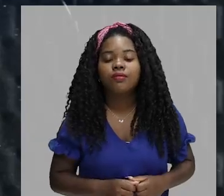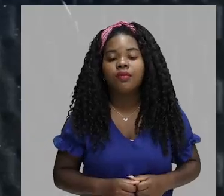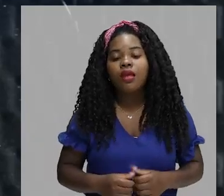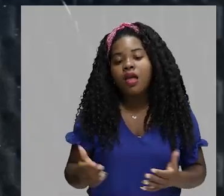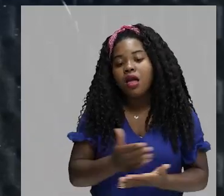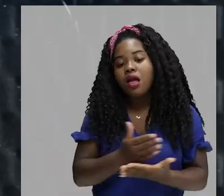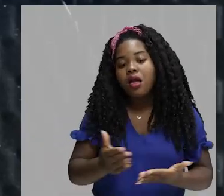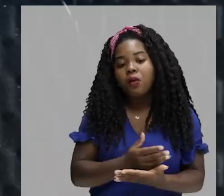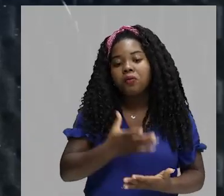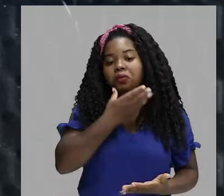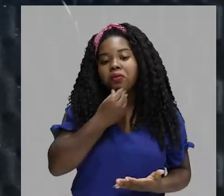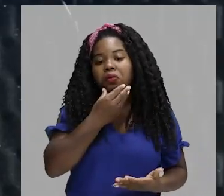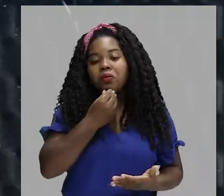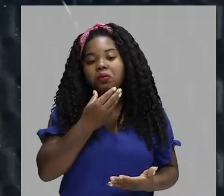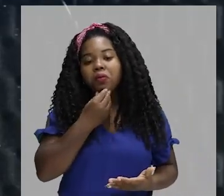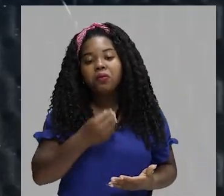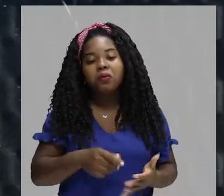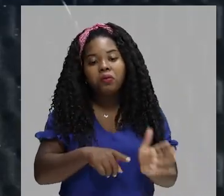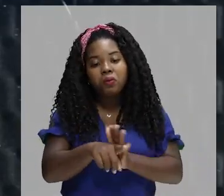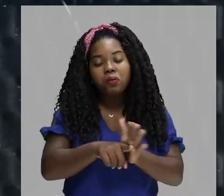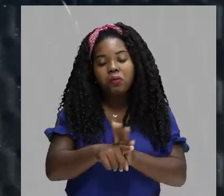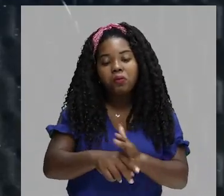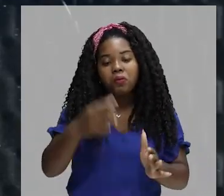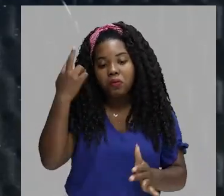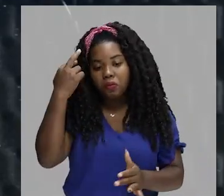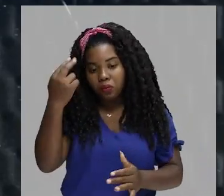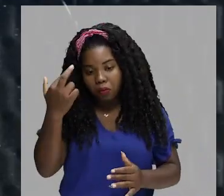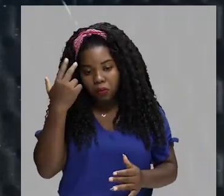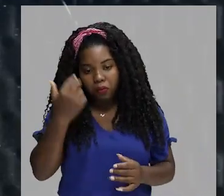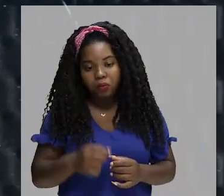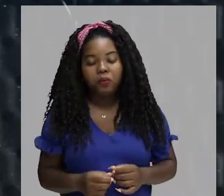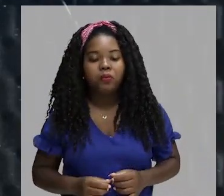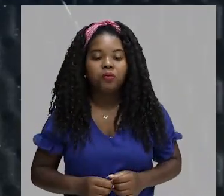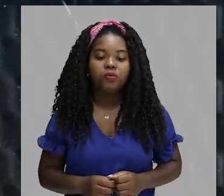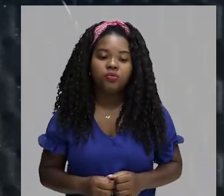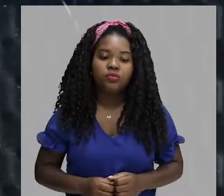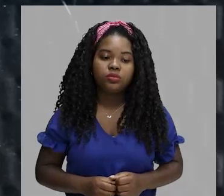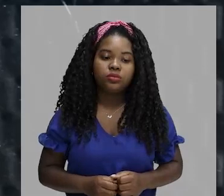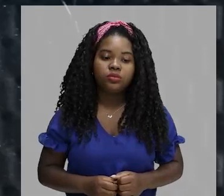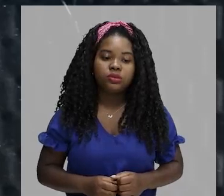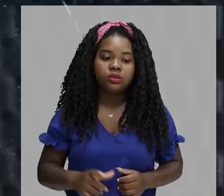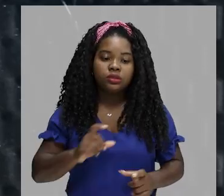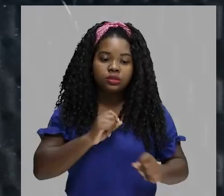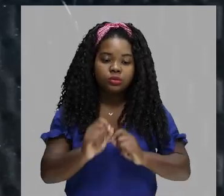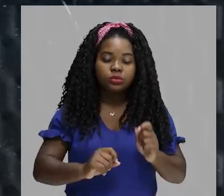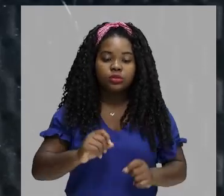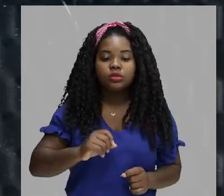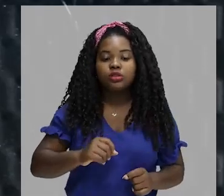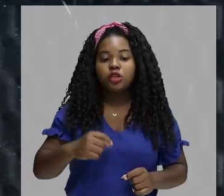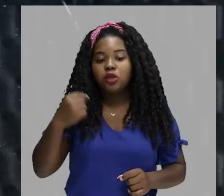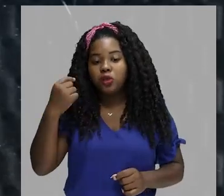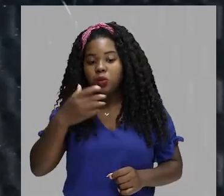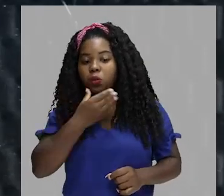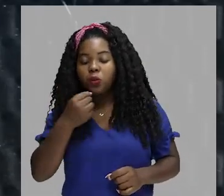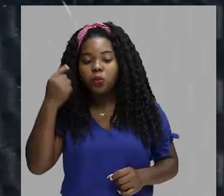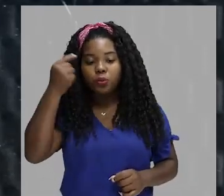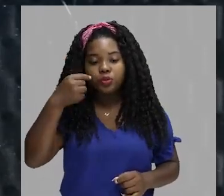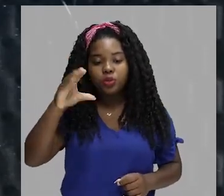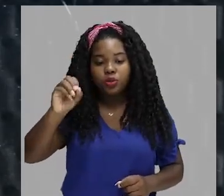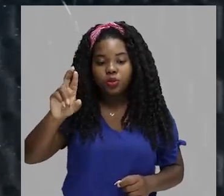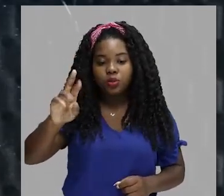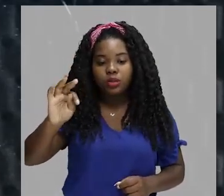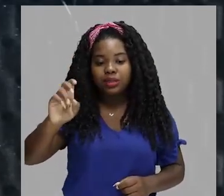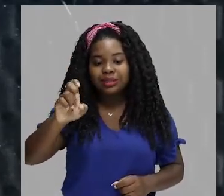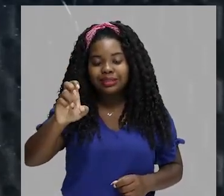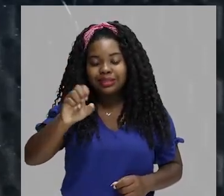historiadores chegam a falar que no momento que Cortes, o conquistador espanhol, chegou e se deparou